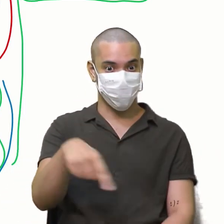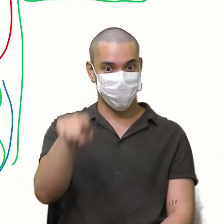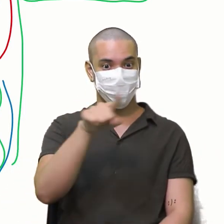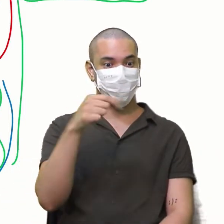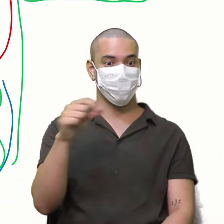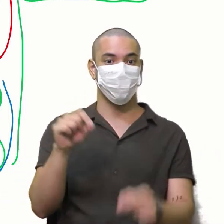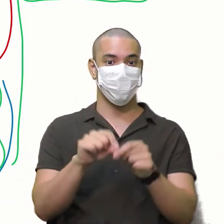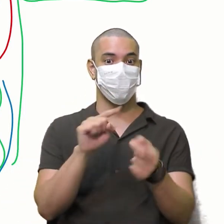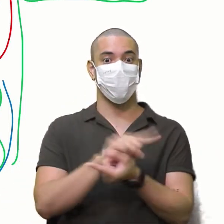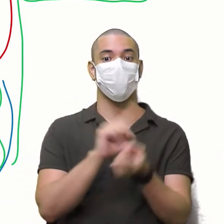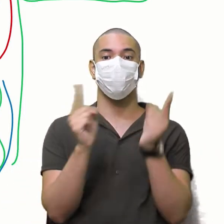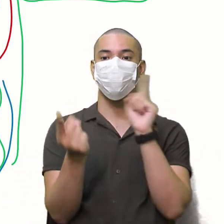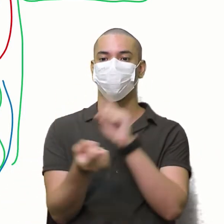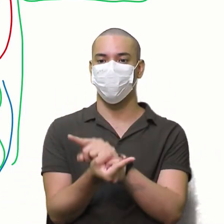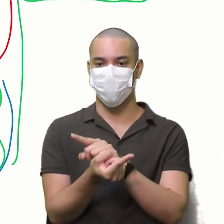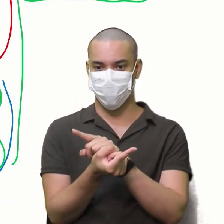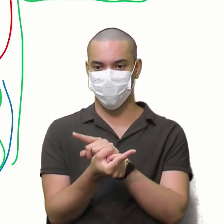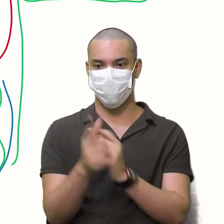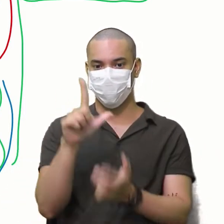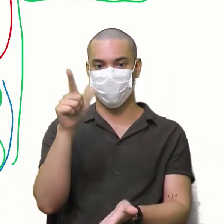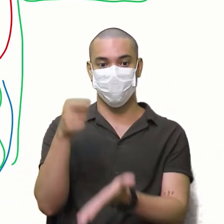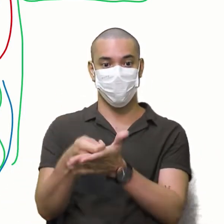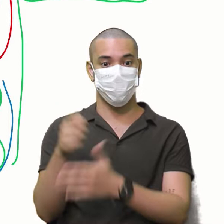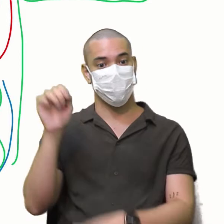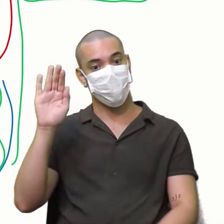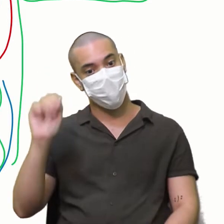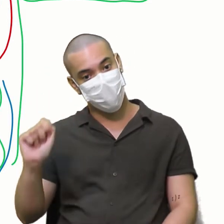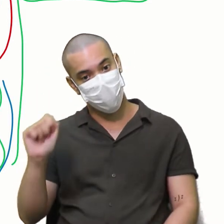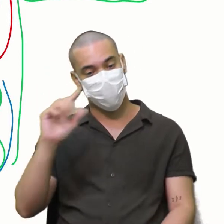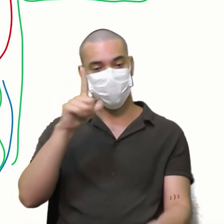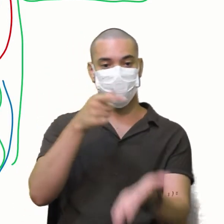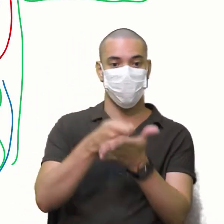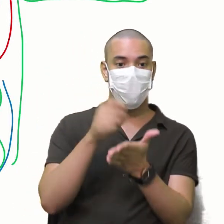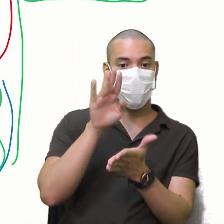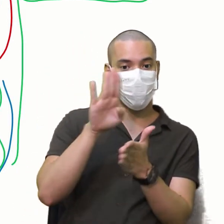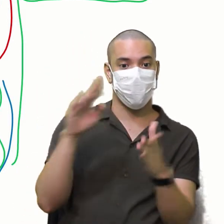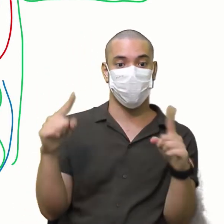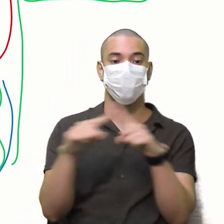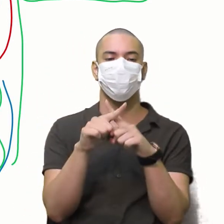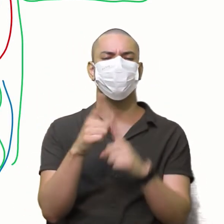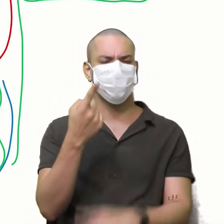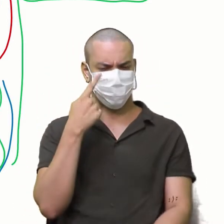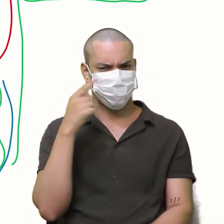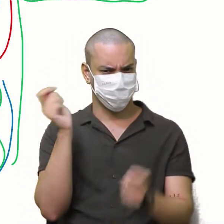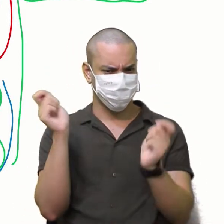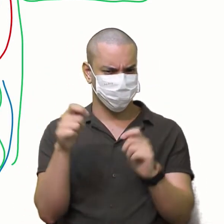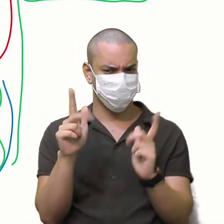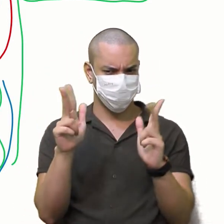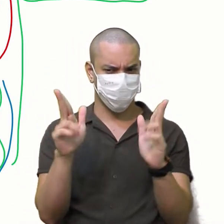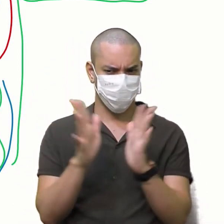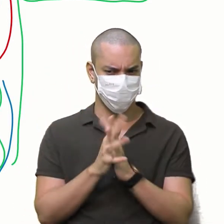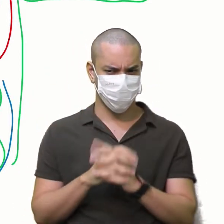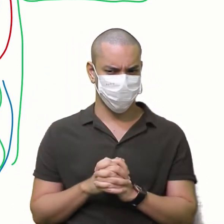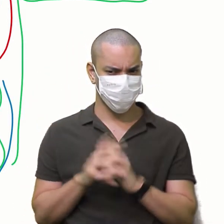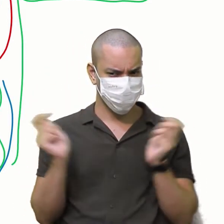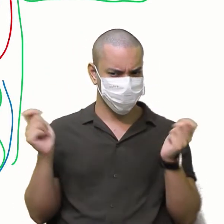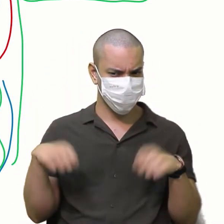inverso Faz o determinante de A Faz o determinante de B E multiplica Para ver se dá o mesmo resultado